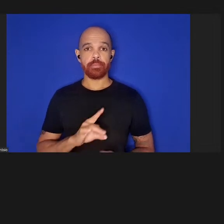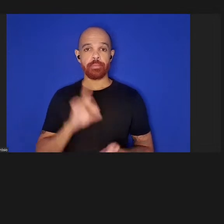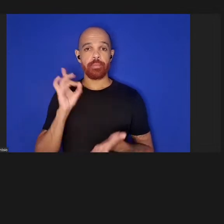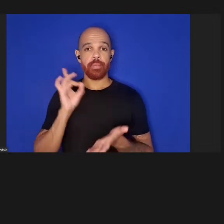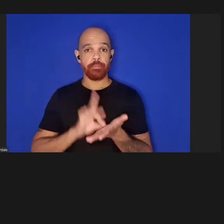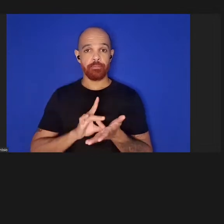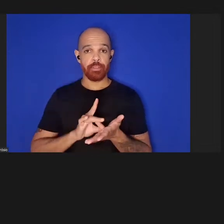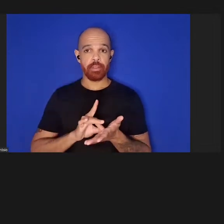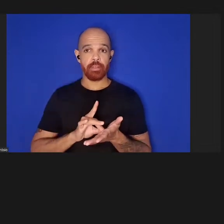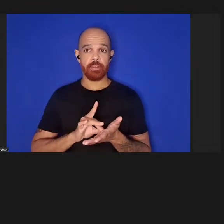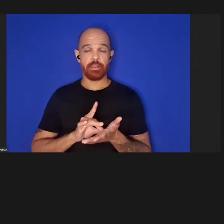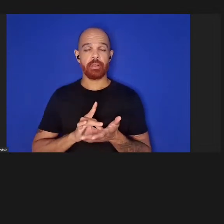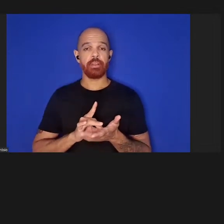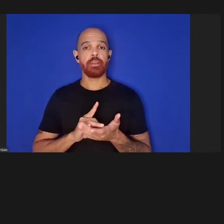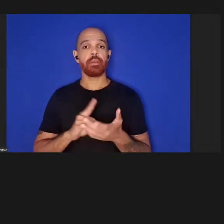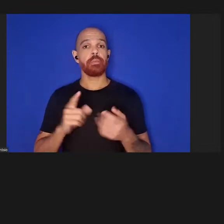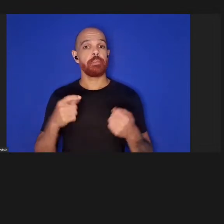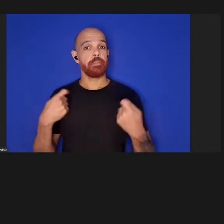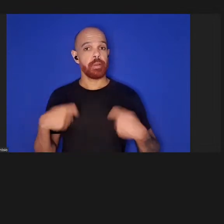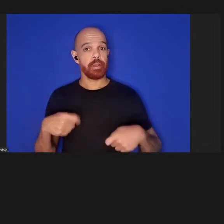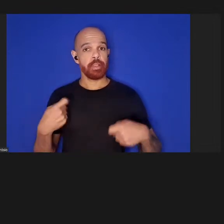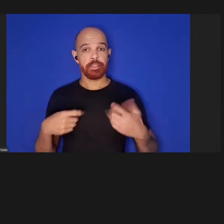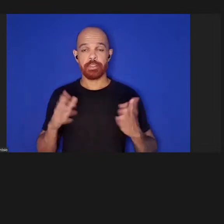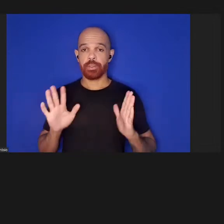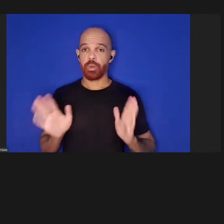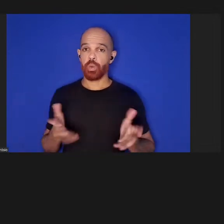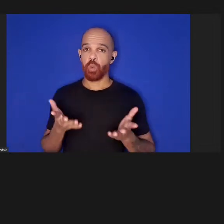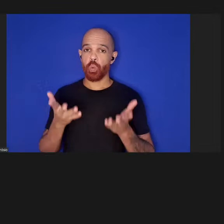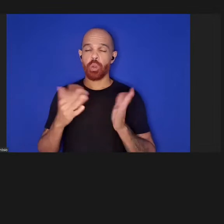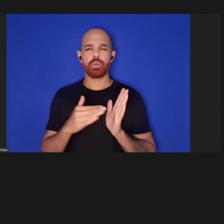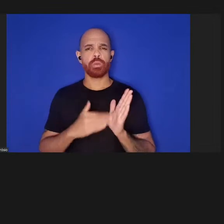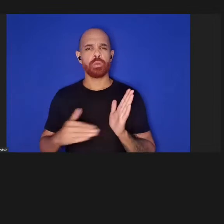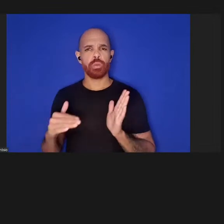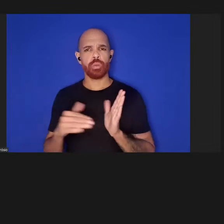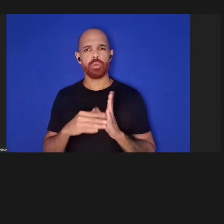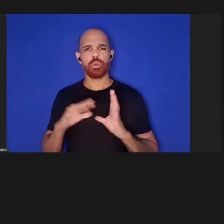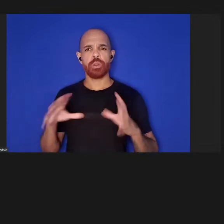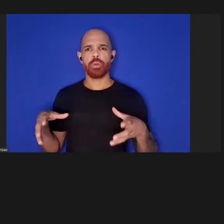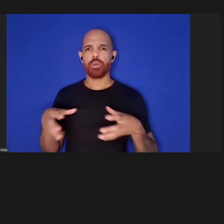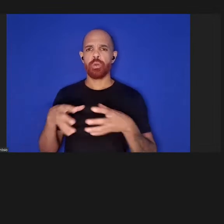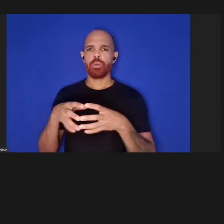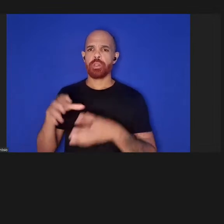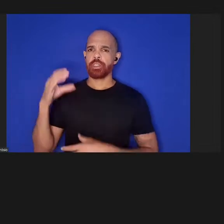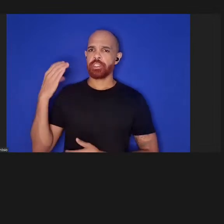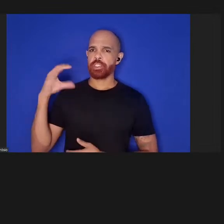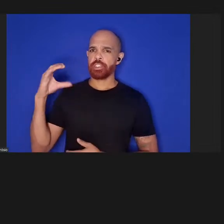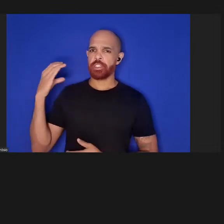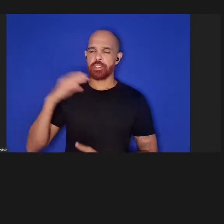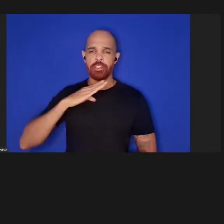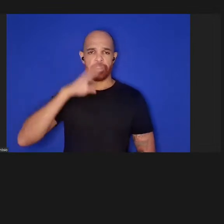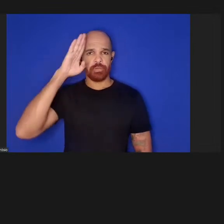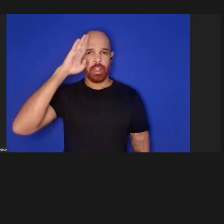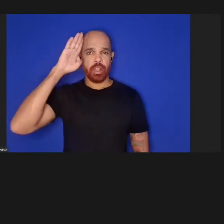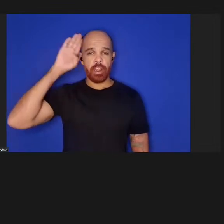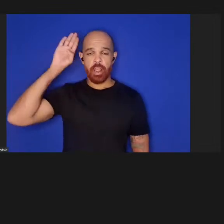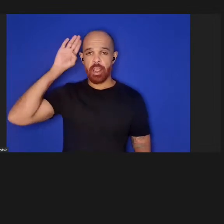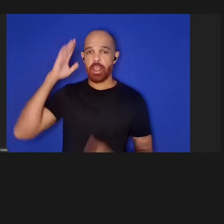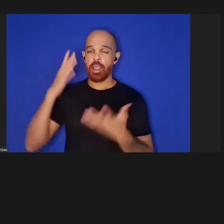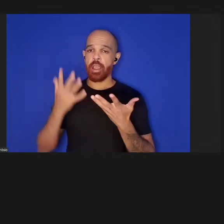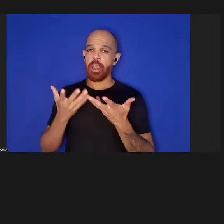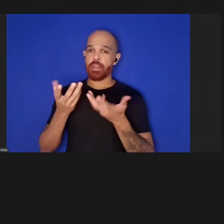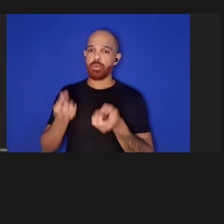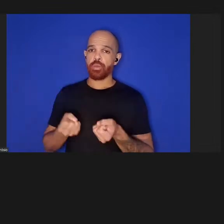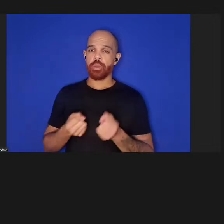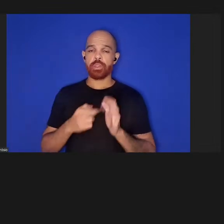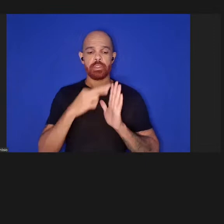deve-se encorajar toda a comunidade científica e acadêmica a adotar as regras da ciência